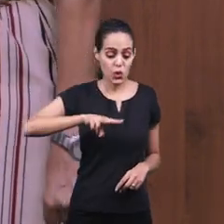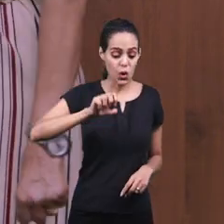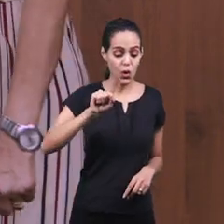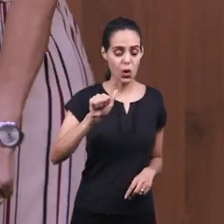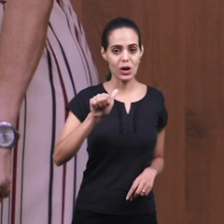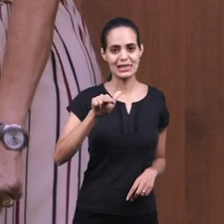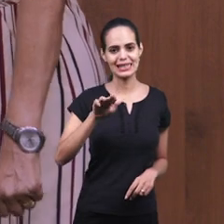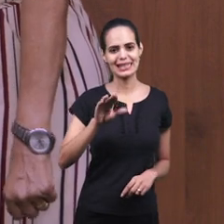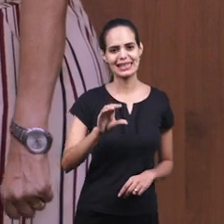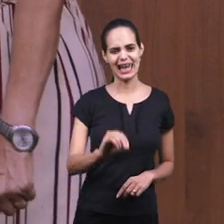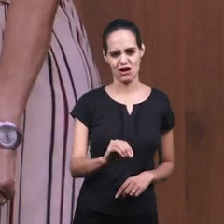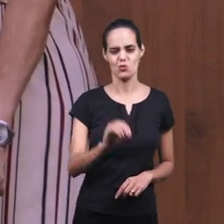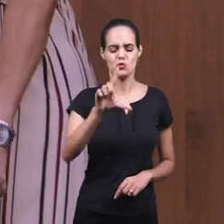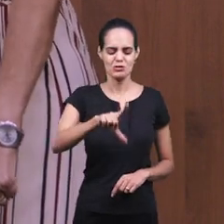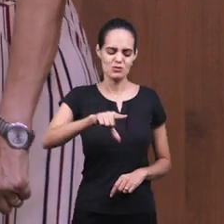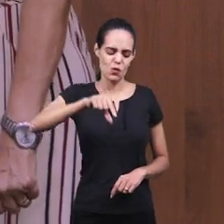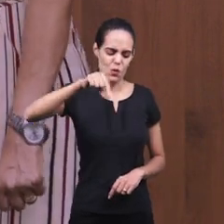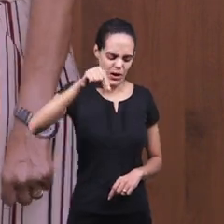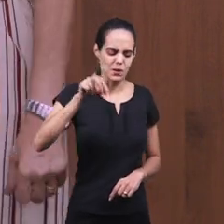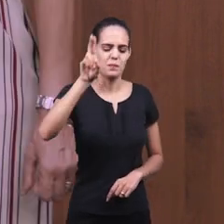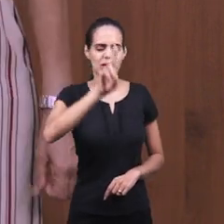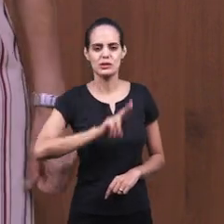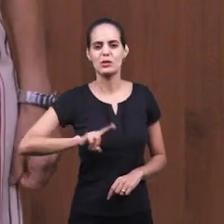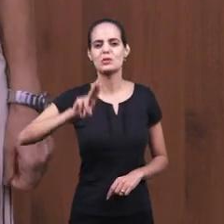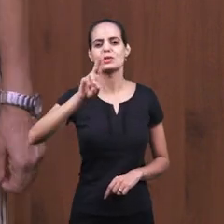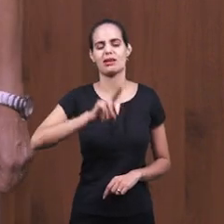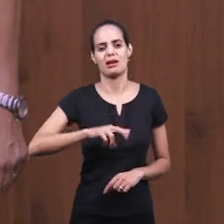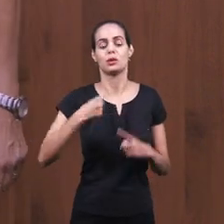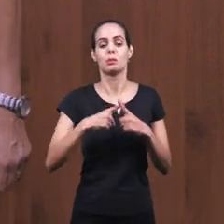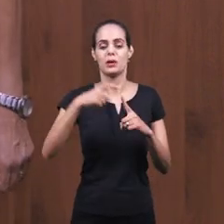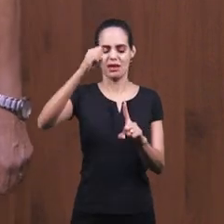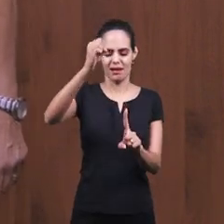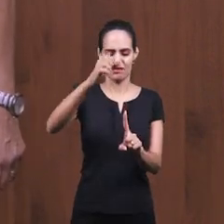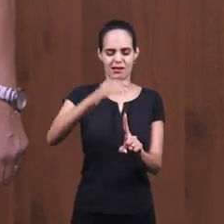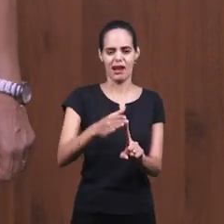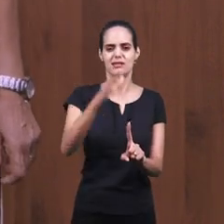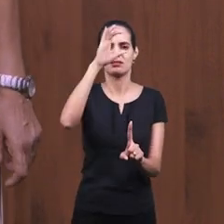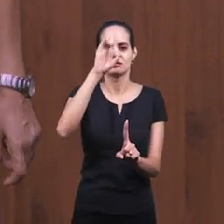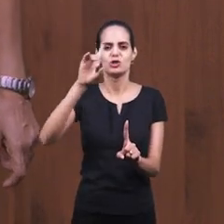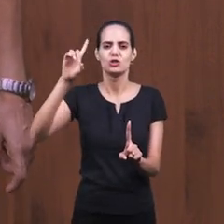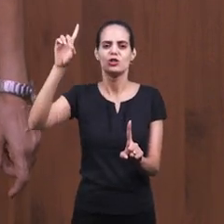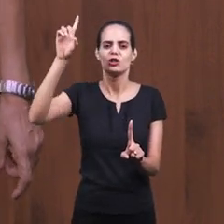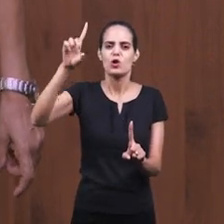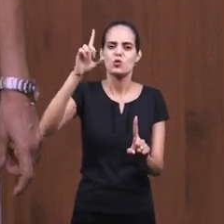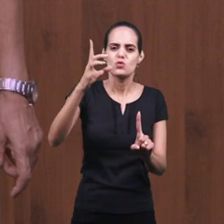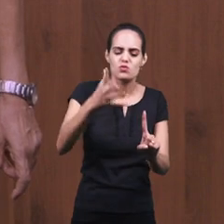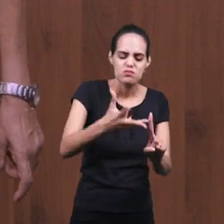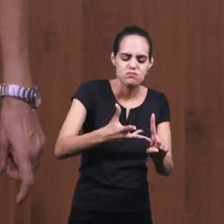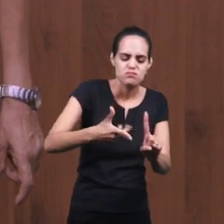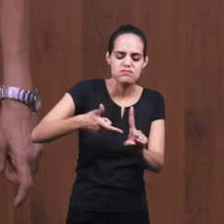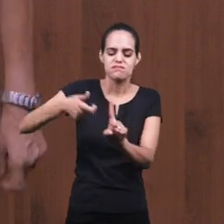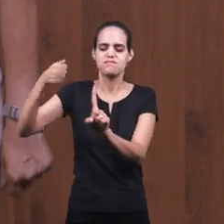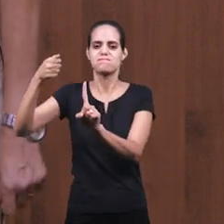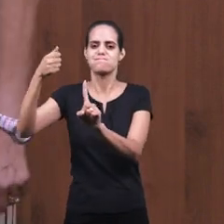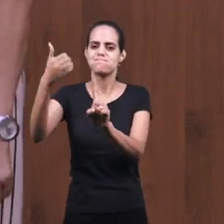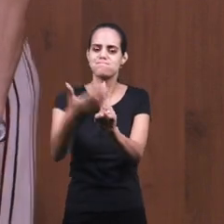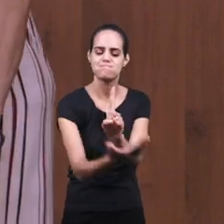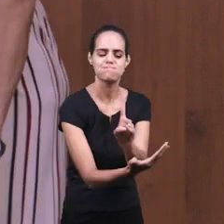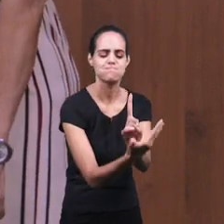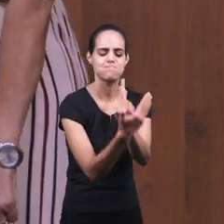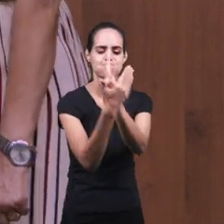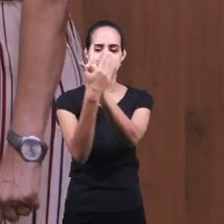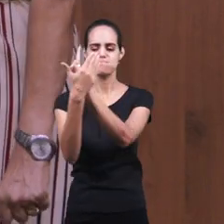a graça de Deus o alcançou A graça o alcançou